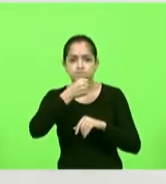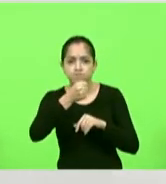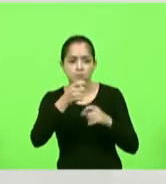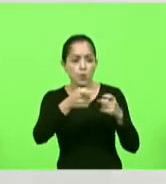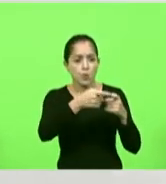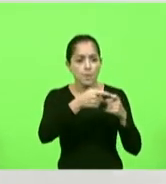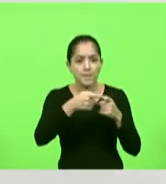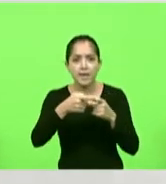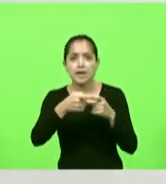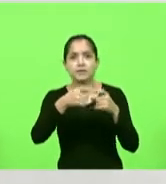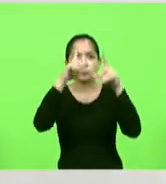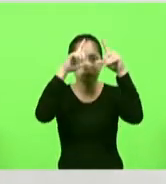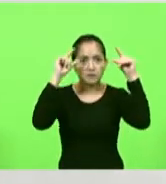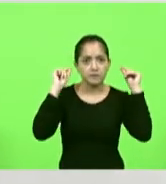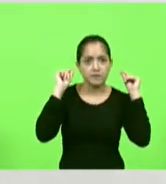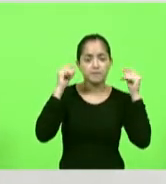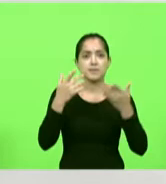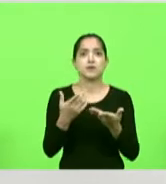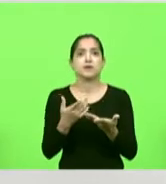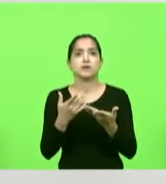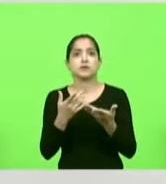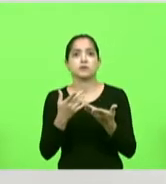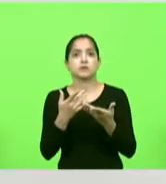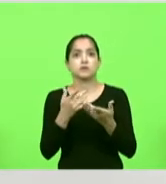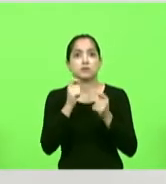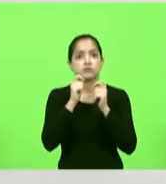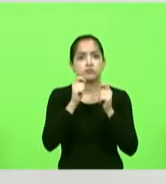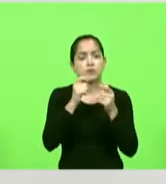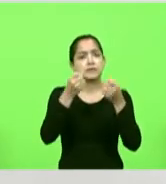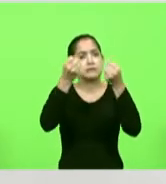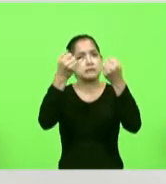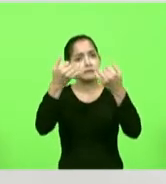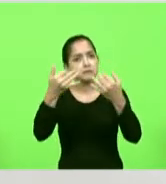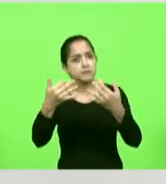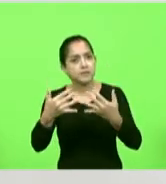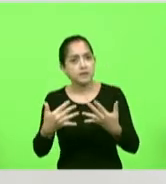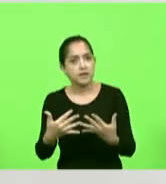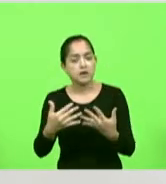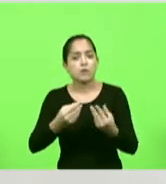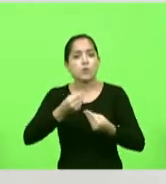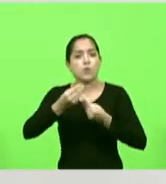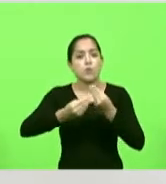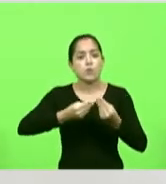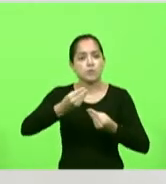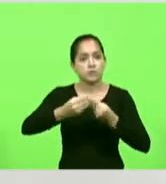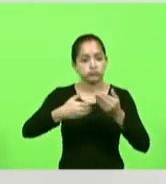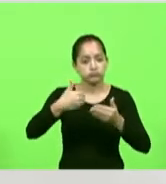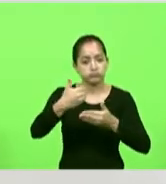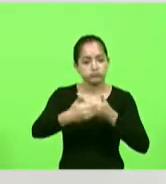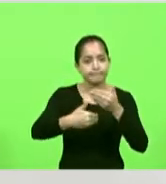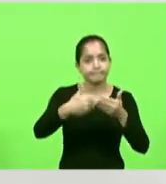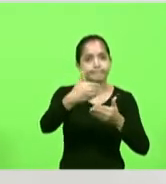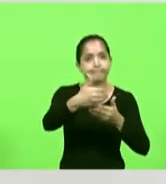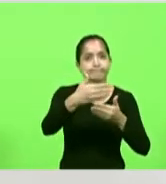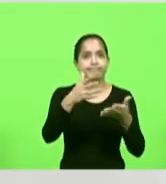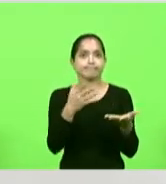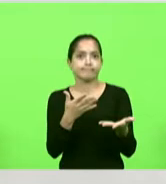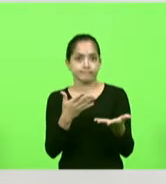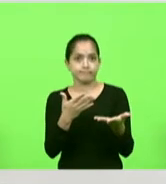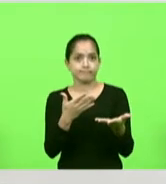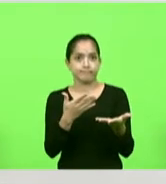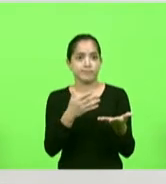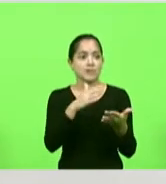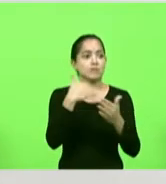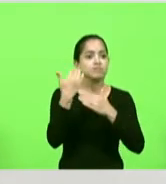enfermeiros, auditores que explicavam para a gente como é o processo de auditagem das